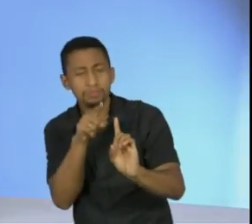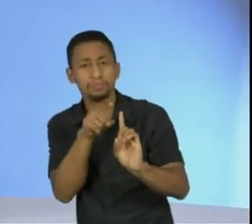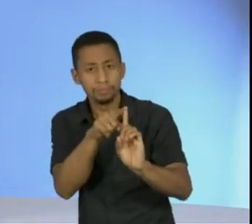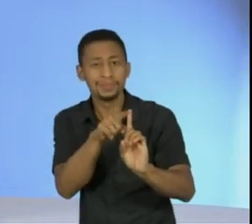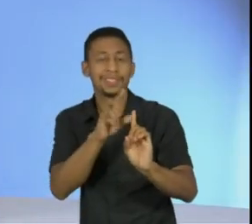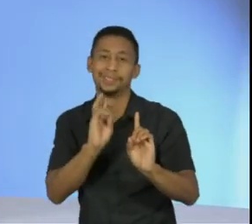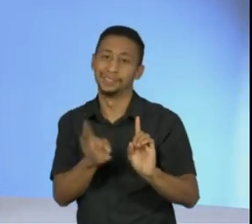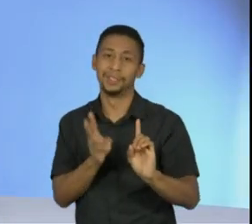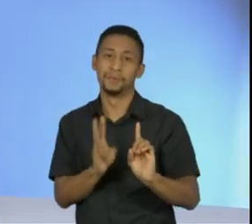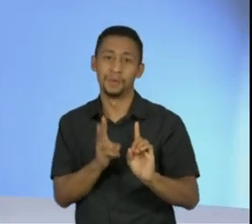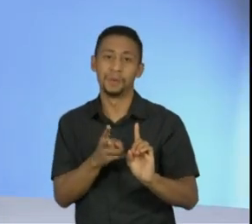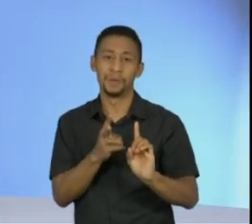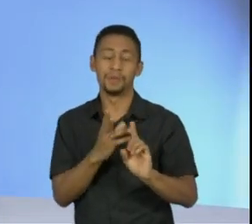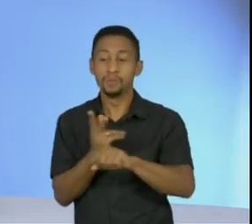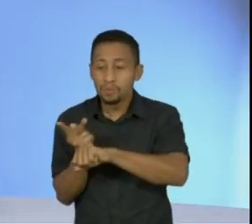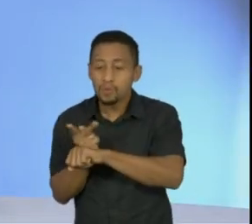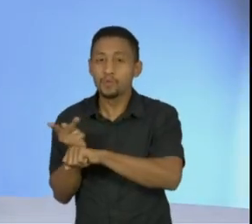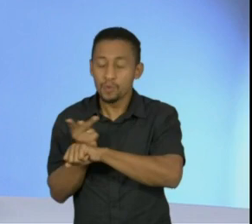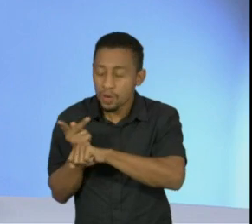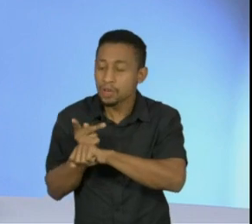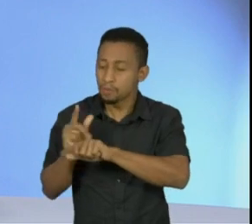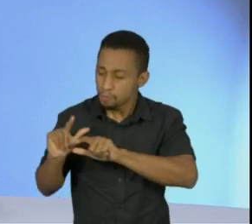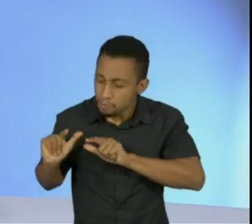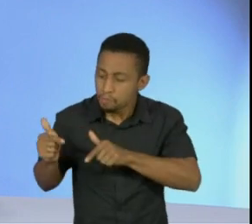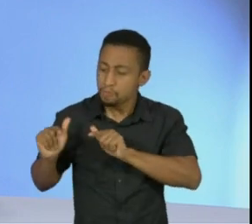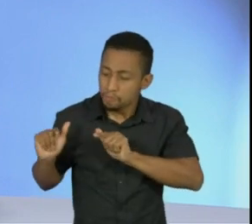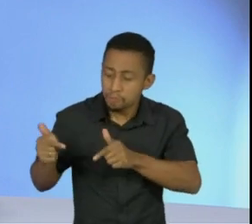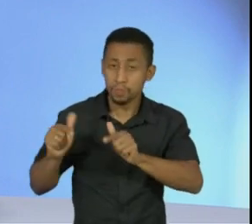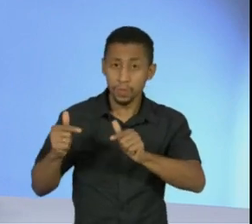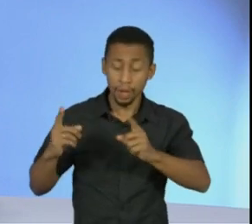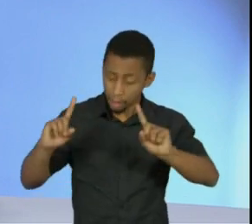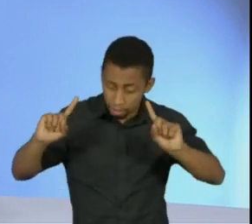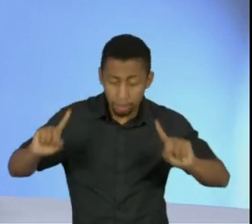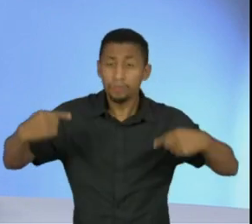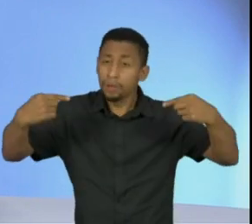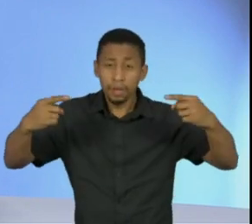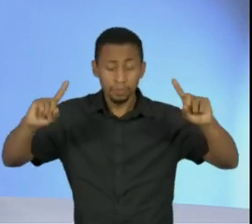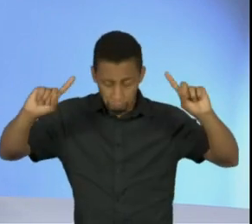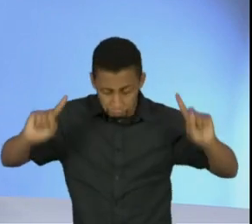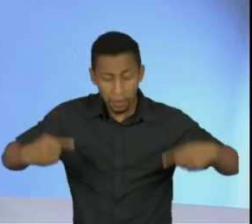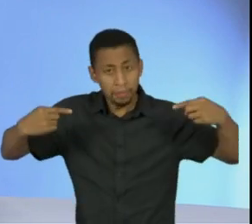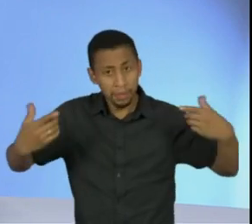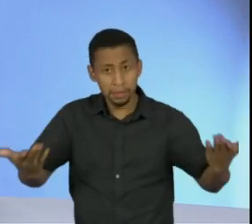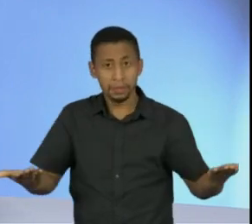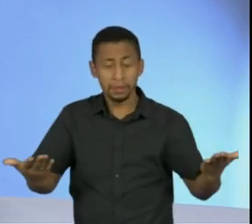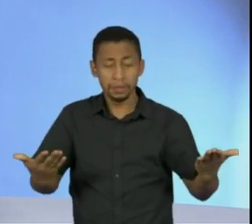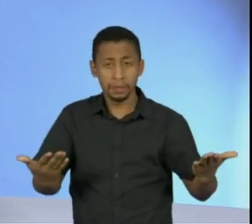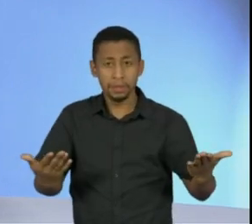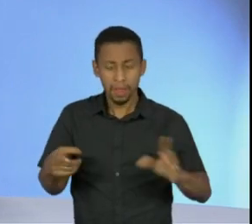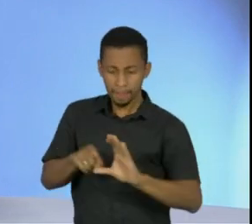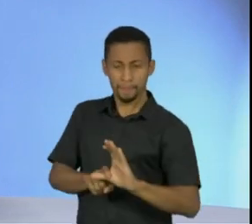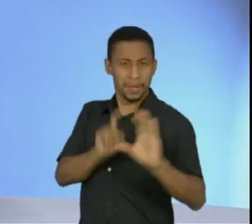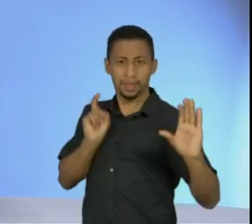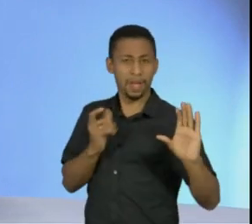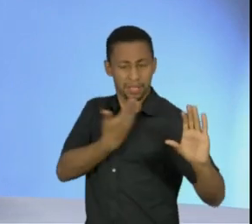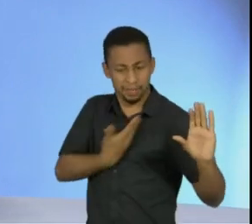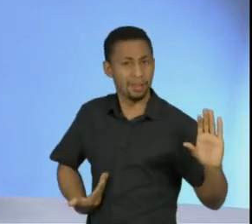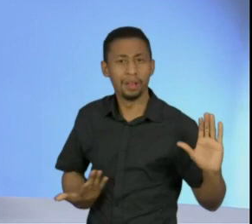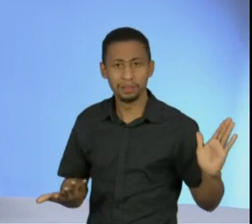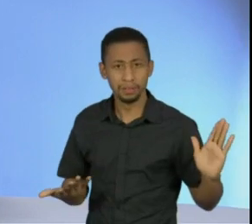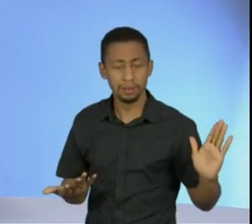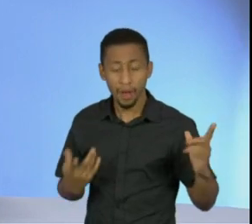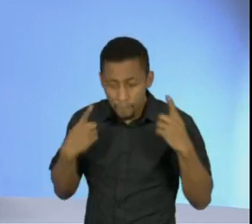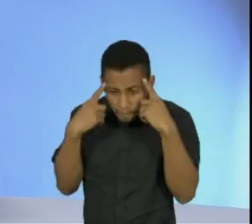tem procurado construir, isso é um desafio, um desafio que independe só de um Estado. A violência